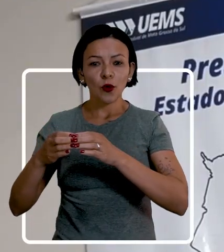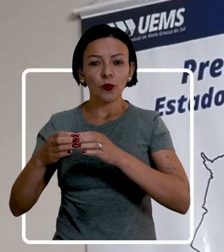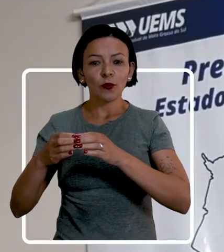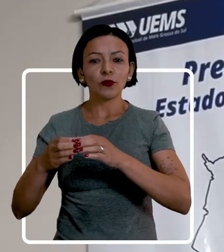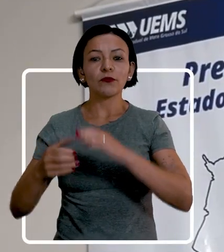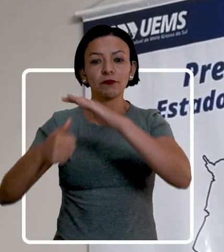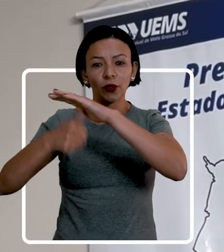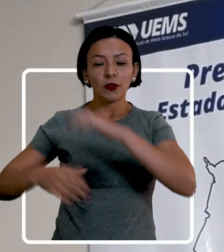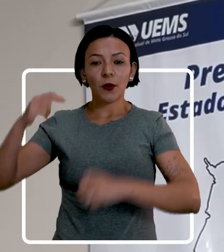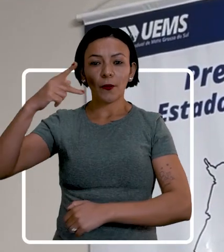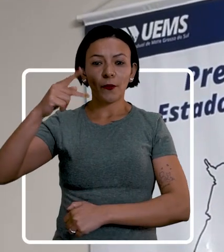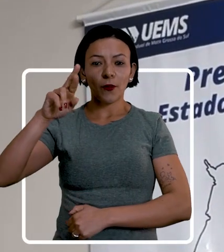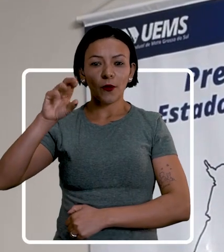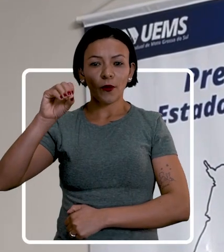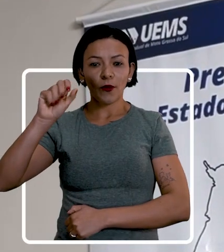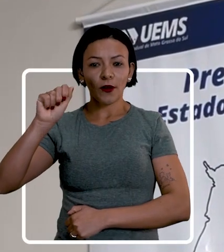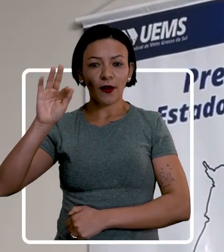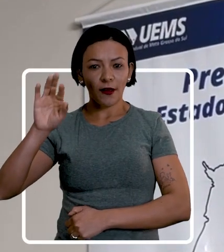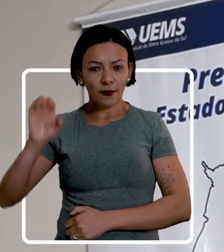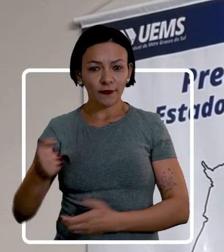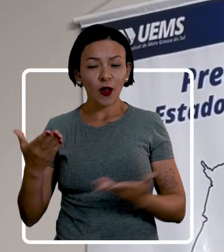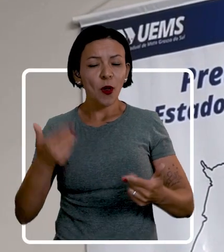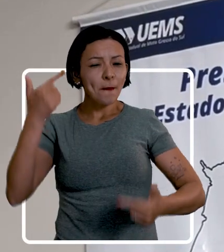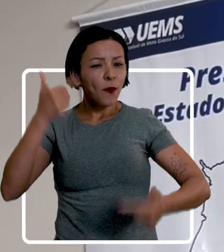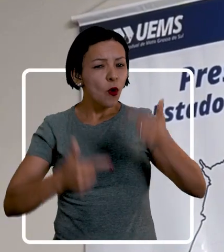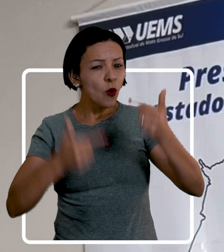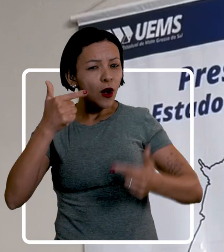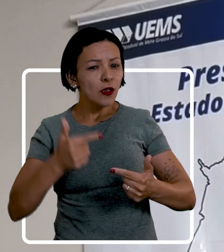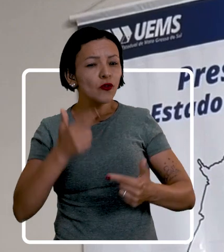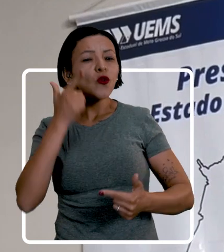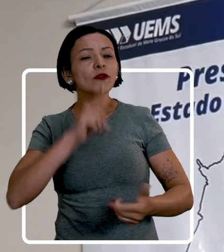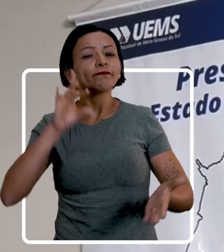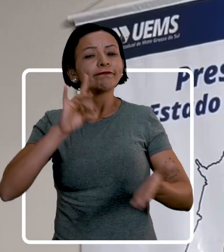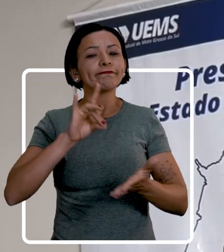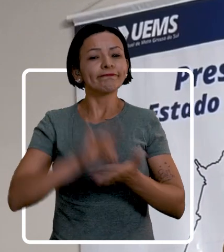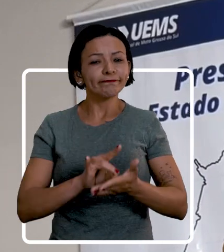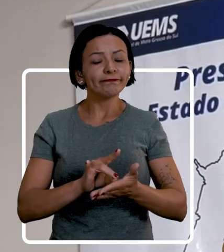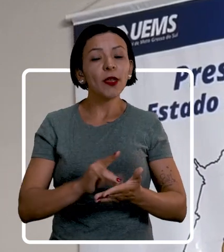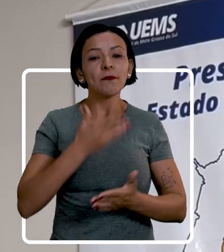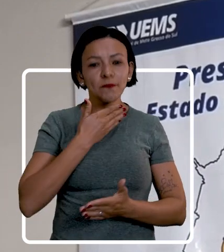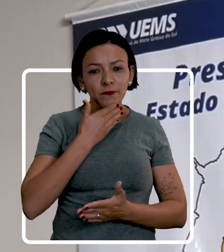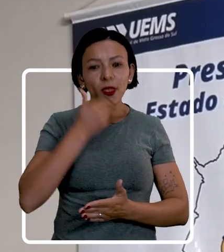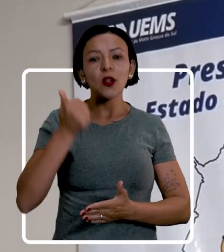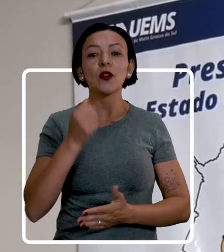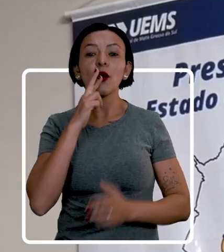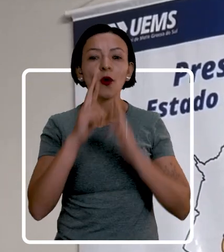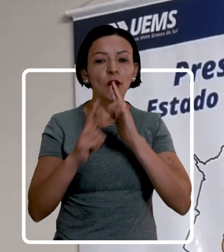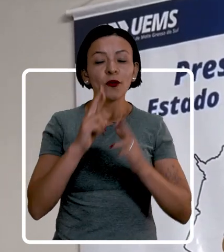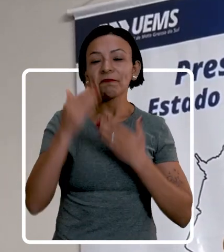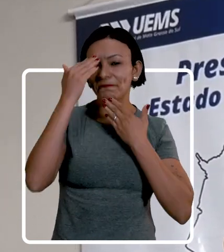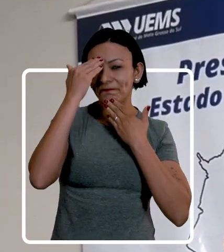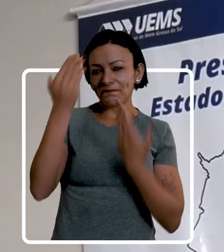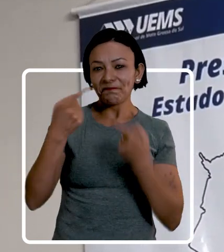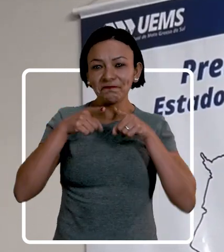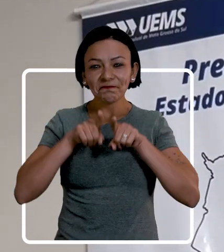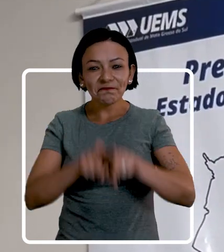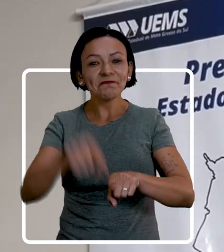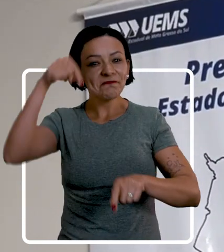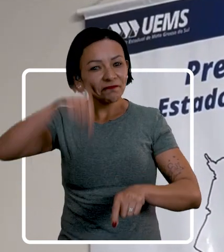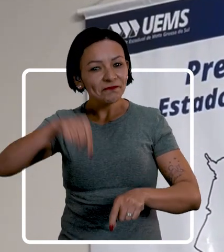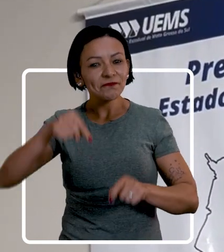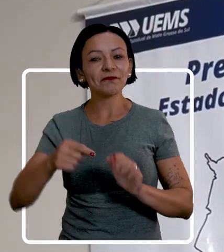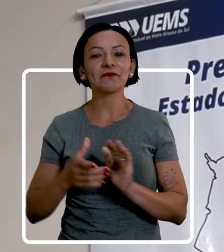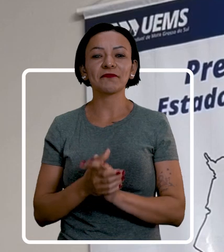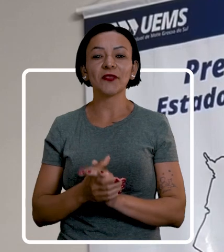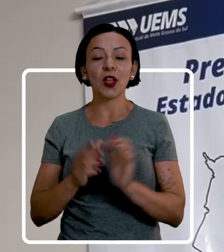esse intuito e que a gente possa avançar nessas políticas de fato de forma muito concreta e com resultados. Obrigada pela